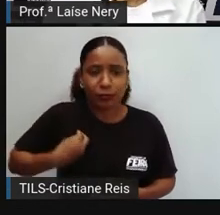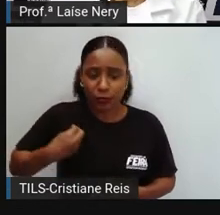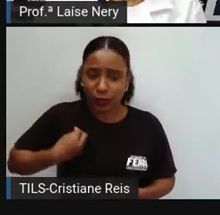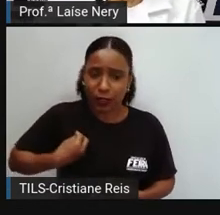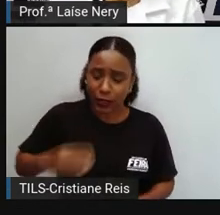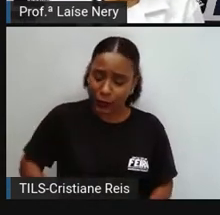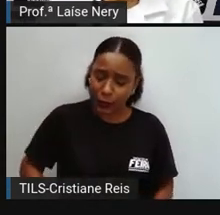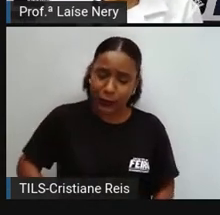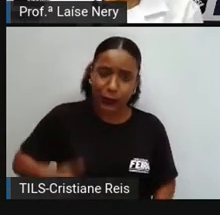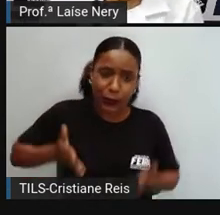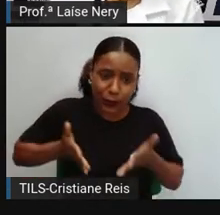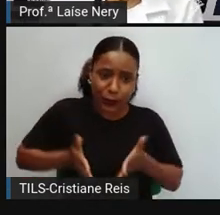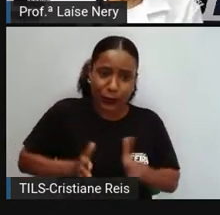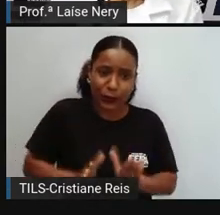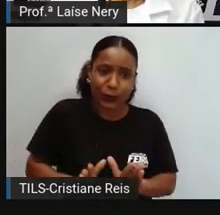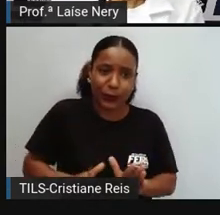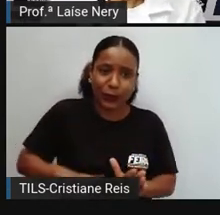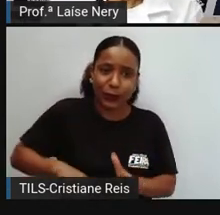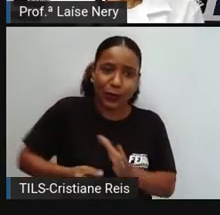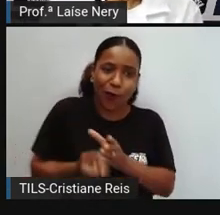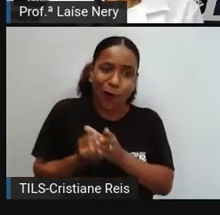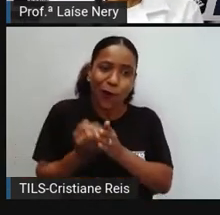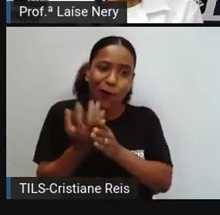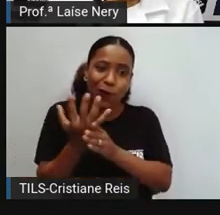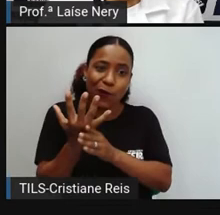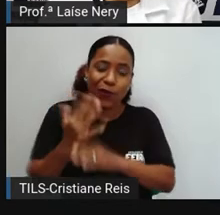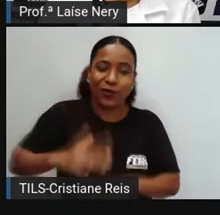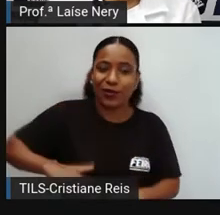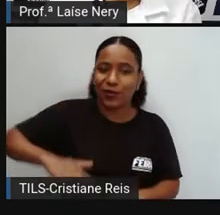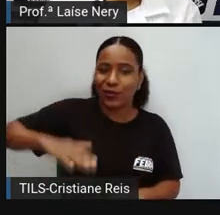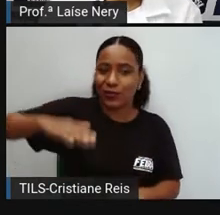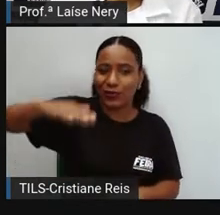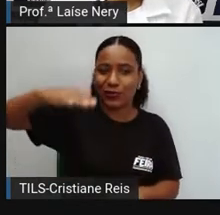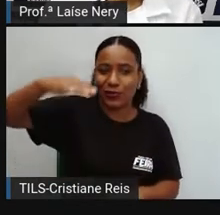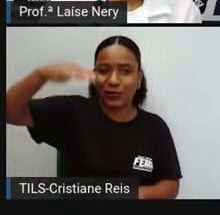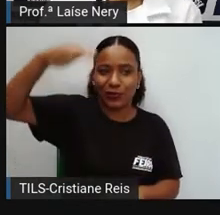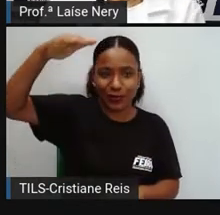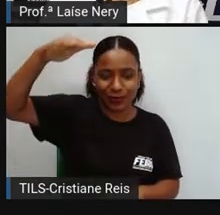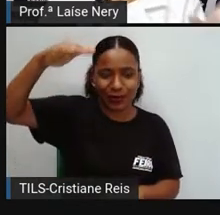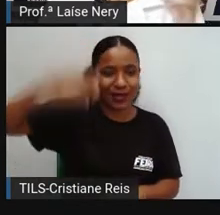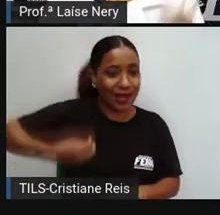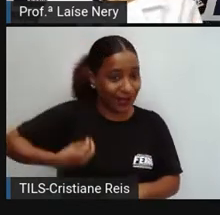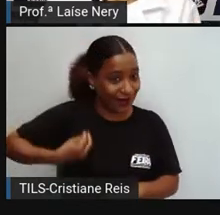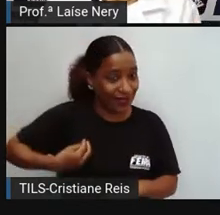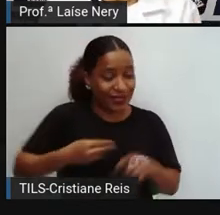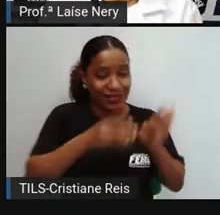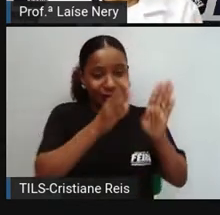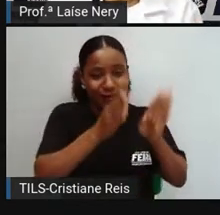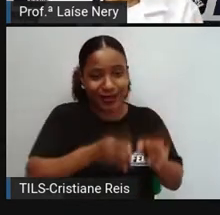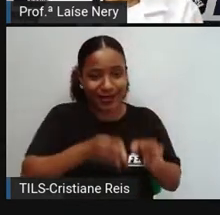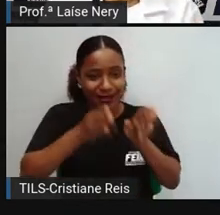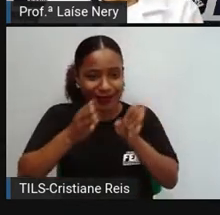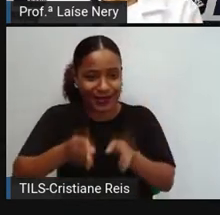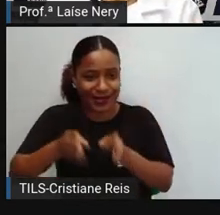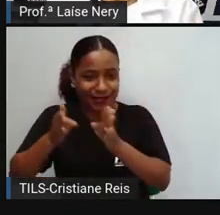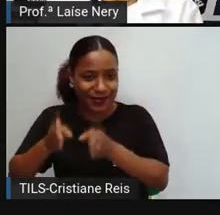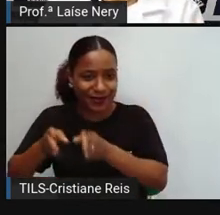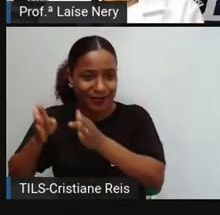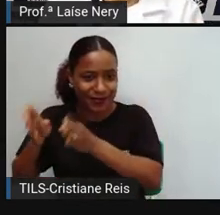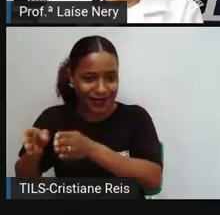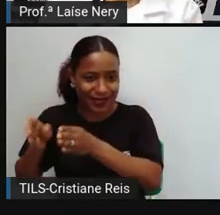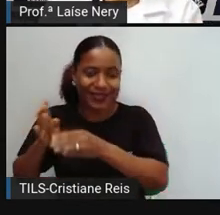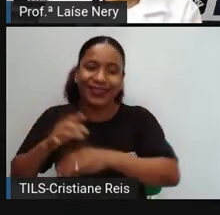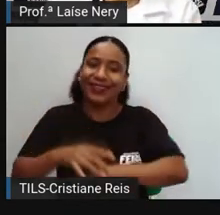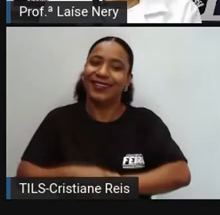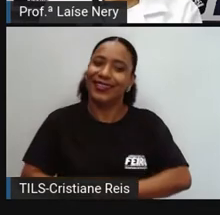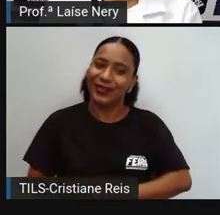entre esses dois marcos, a vida é dividida em fases. E nos seres humanos, essas